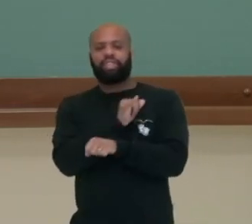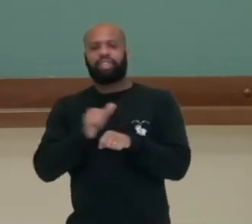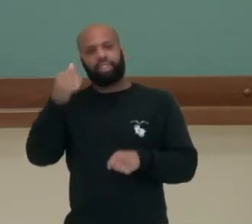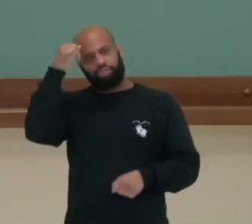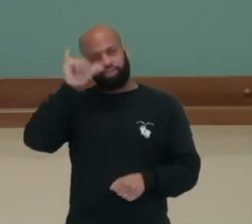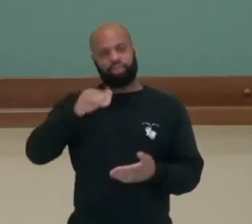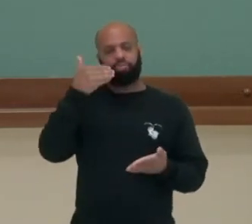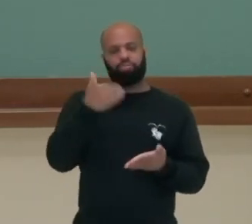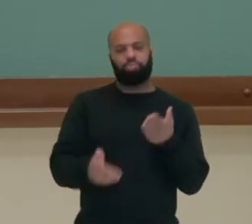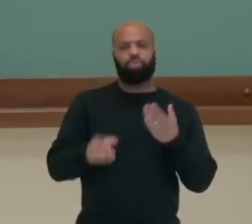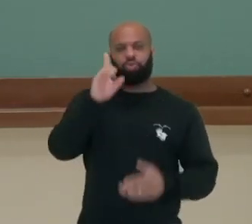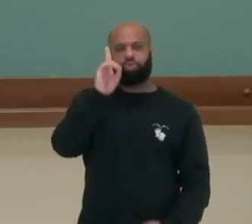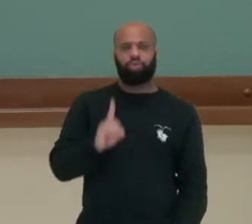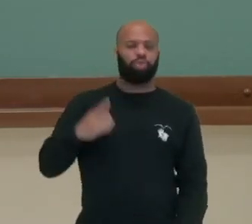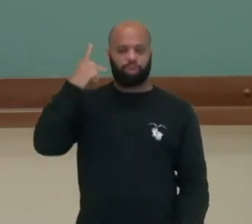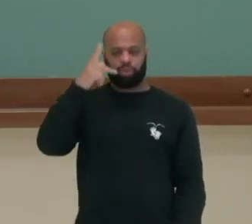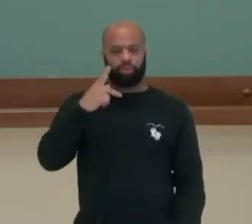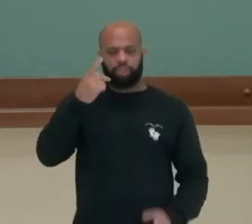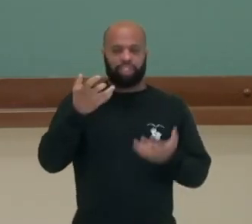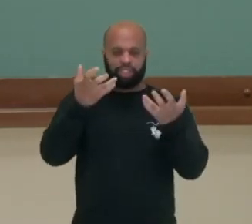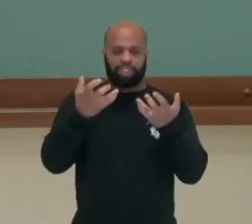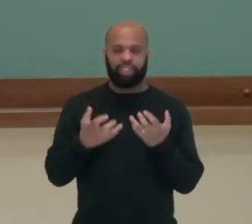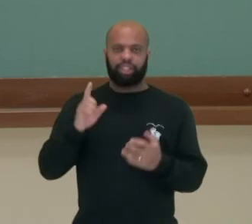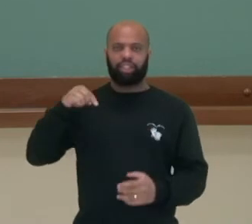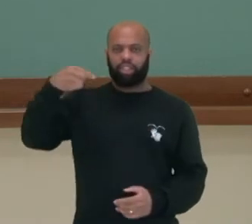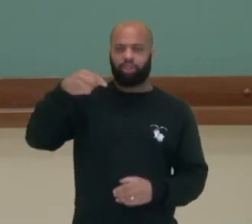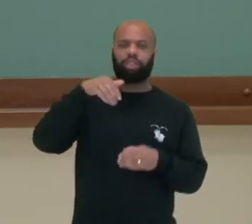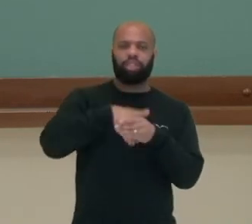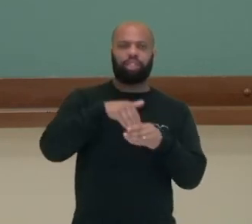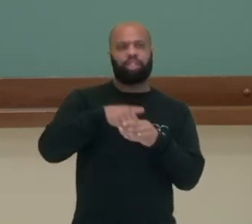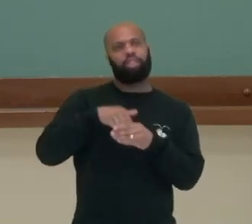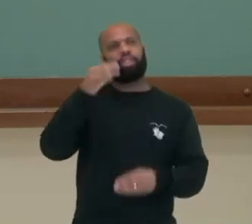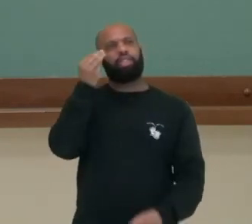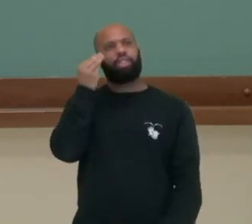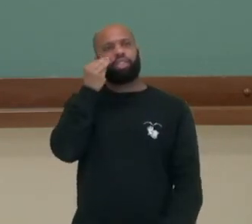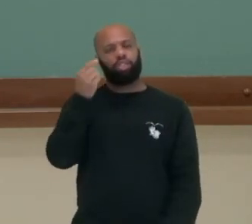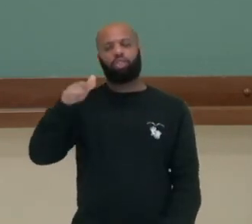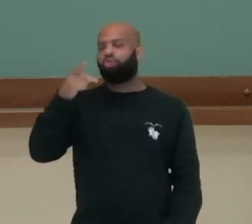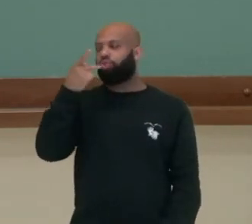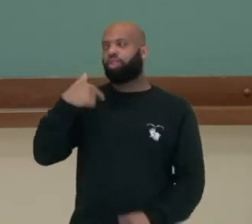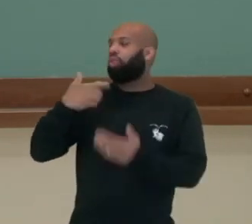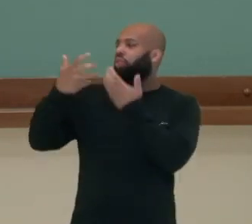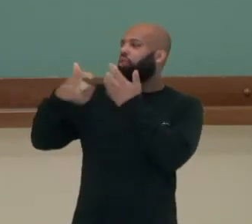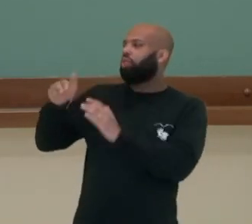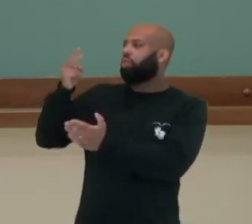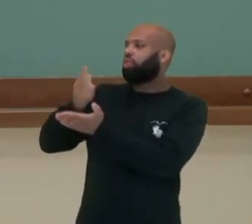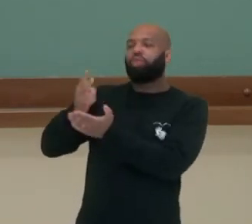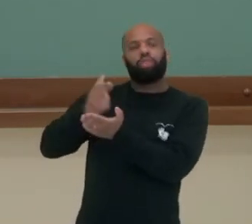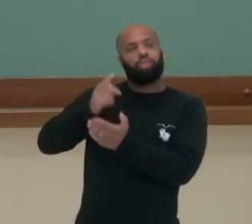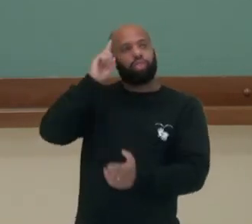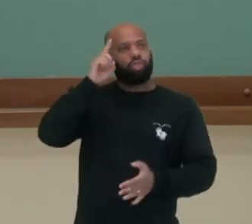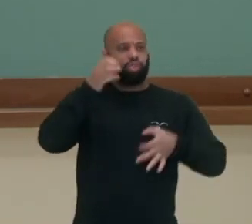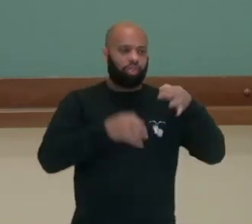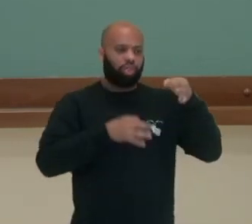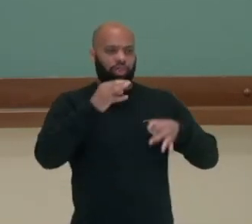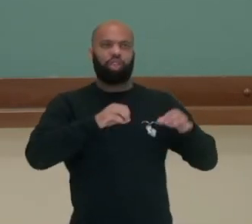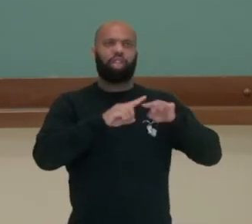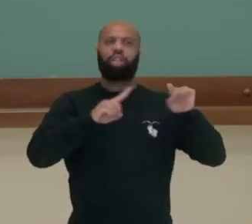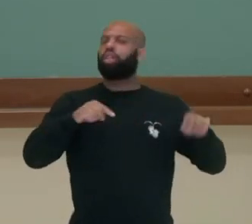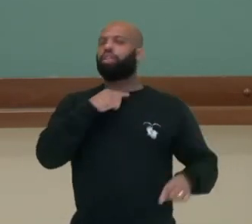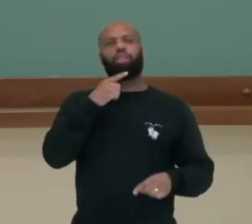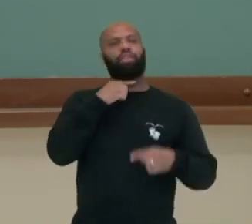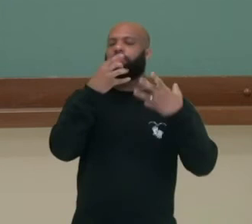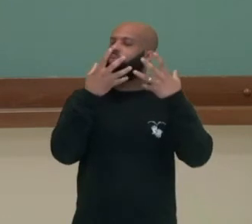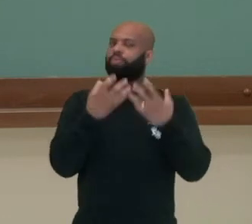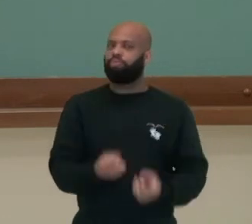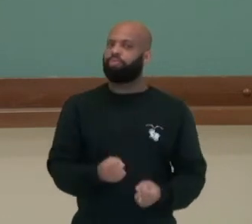políticos, para se manter elegível em próximas eleições. Ele renunciou no dia do julgamento, mas renúncia que não foi